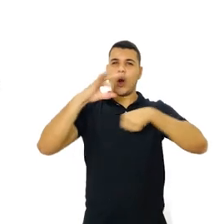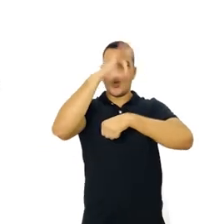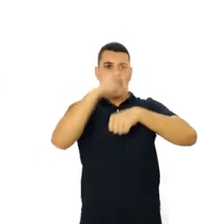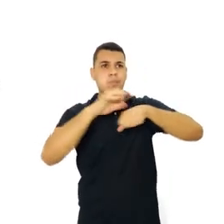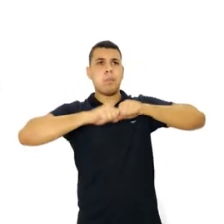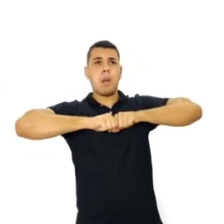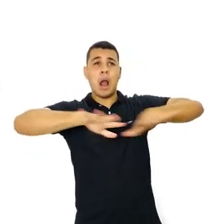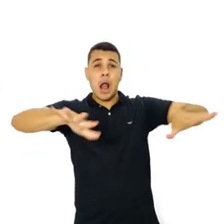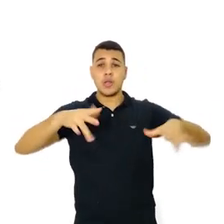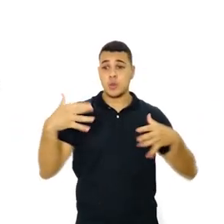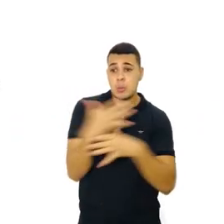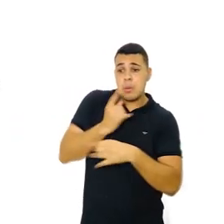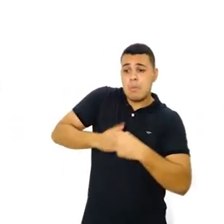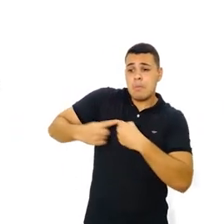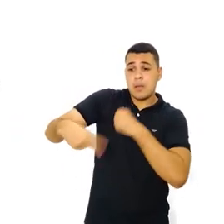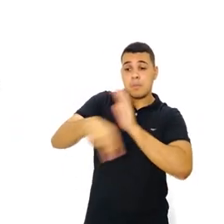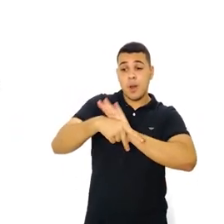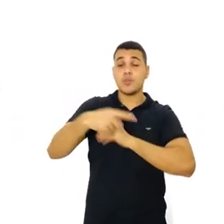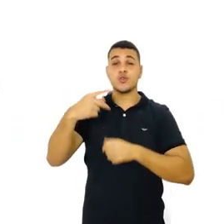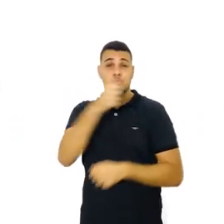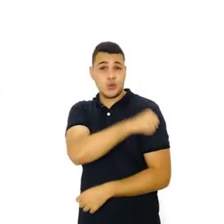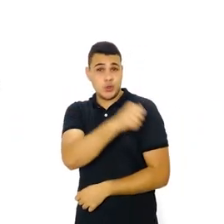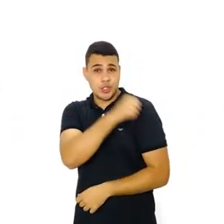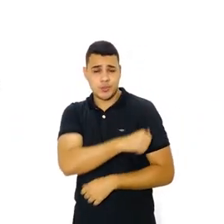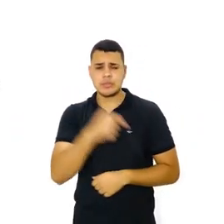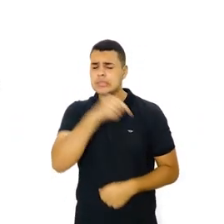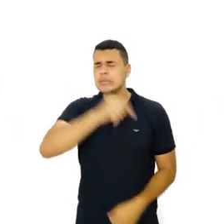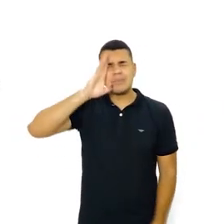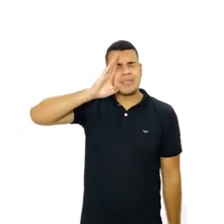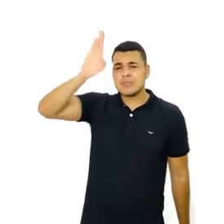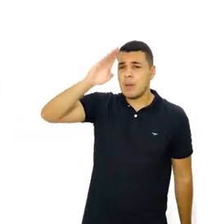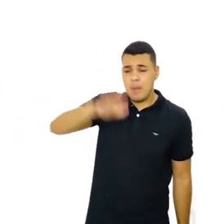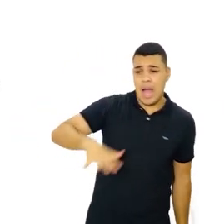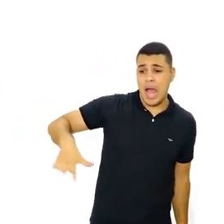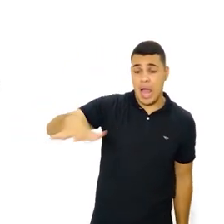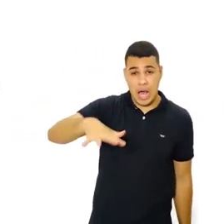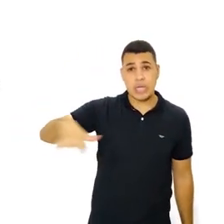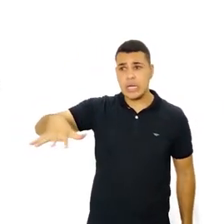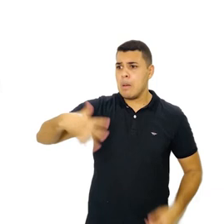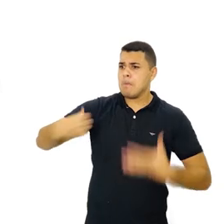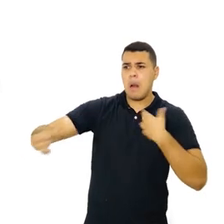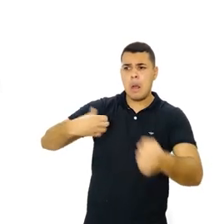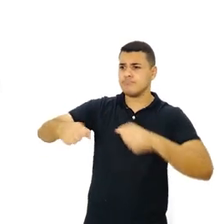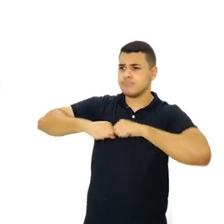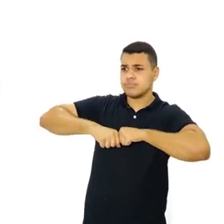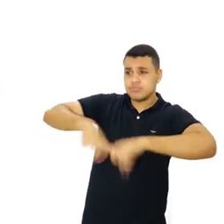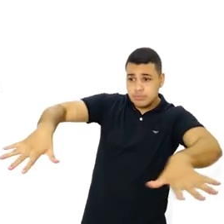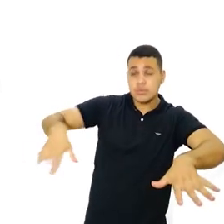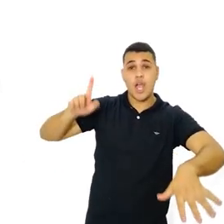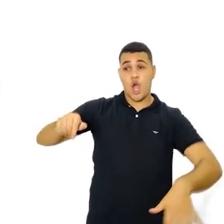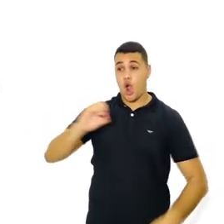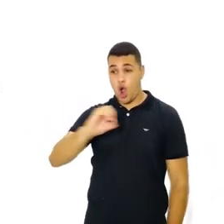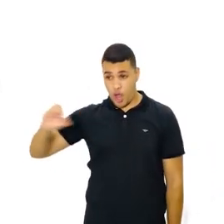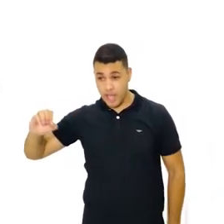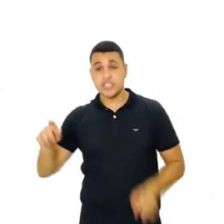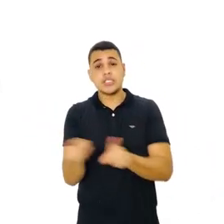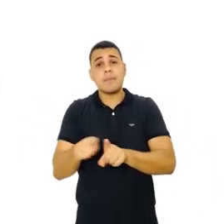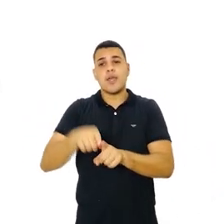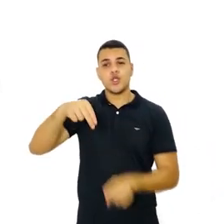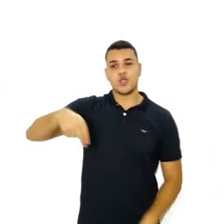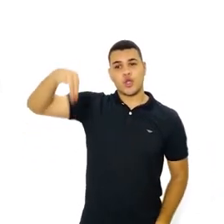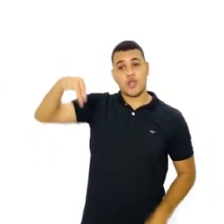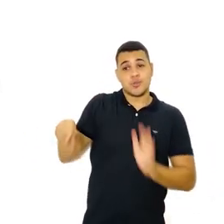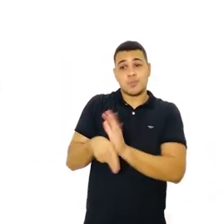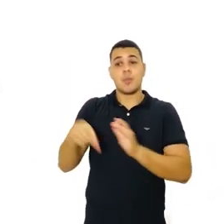da zika nos bairros do município do Rio de Janeiro. E vocês podem ver claramente aí que ela atingiu principalmente a região